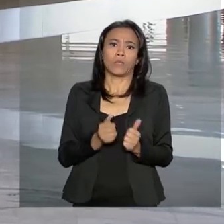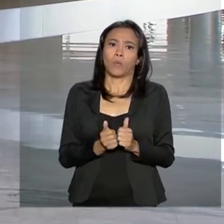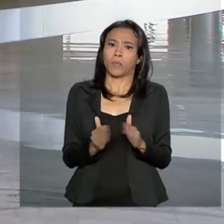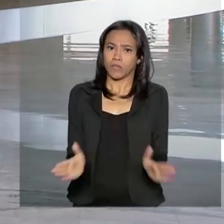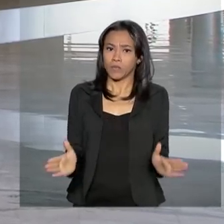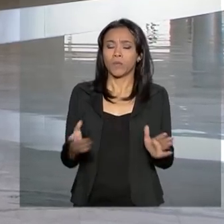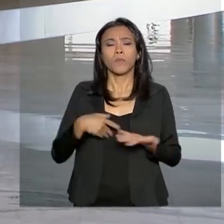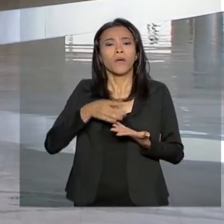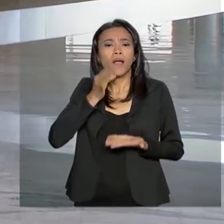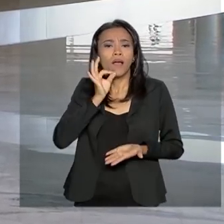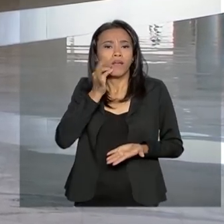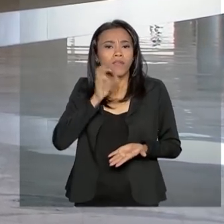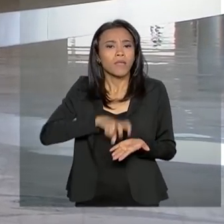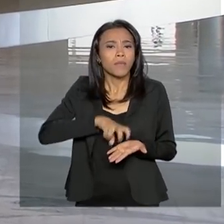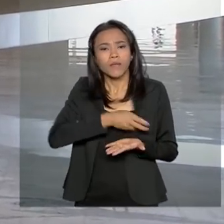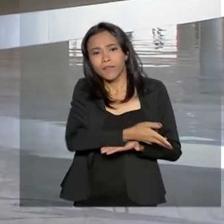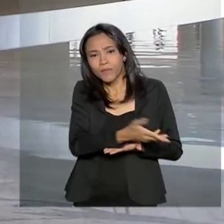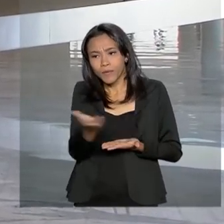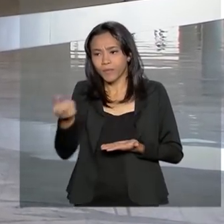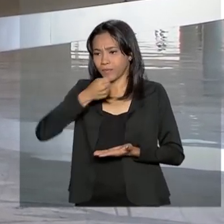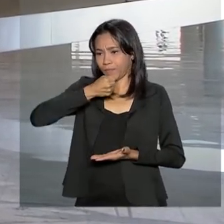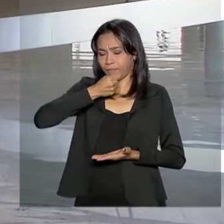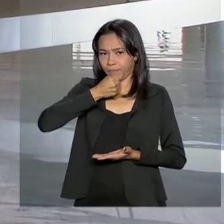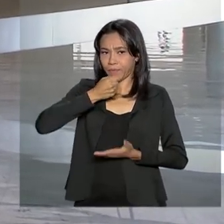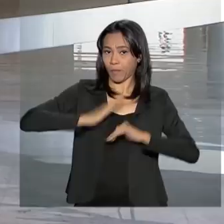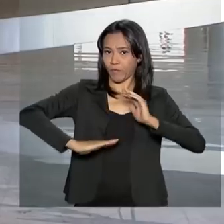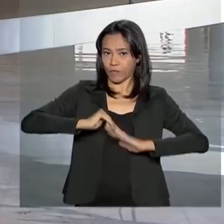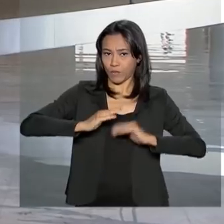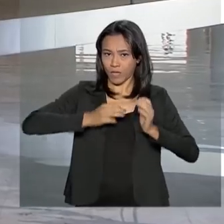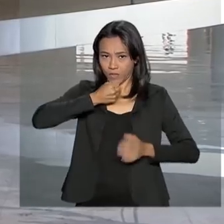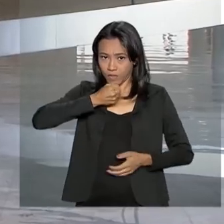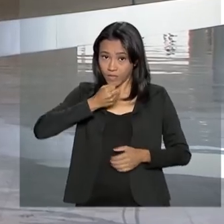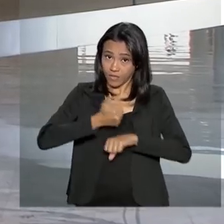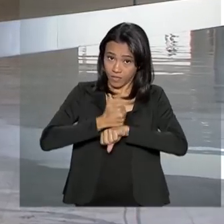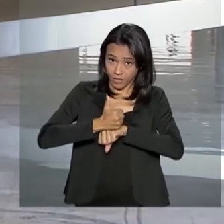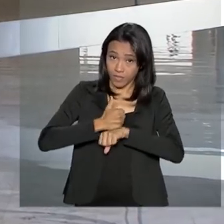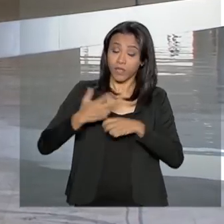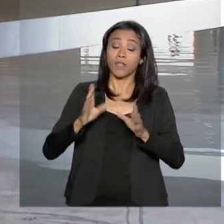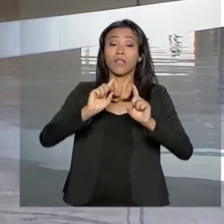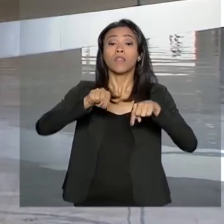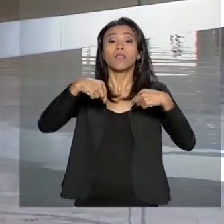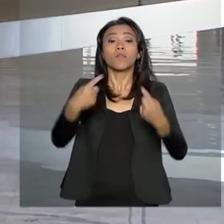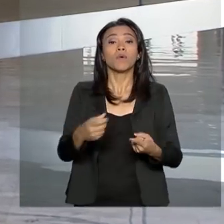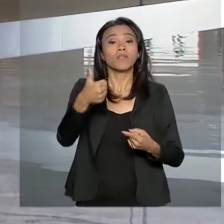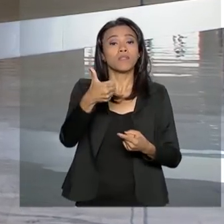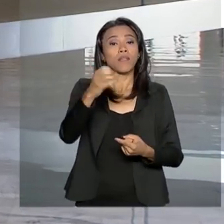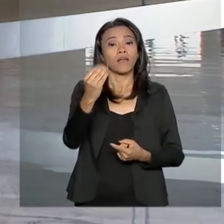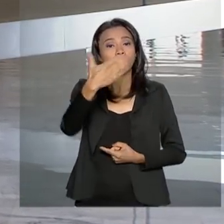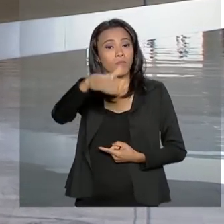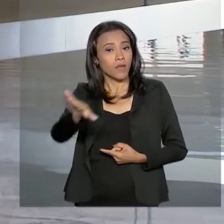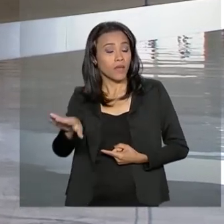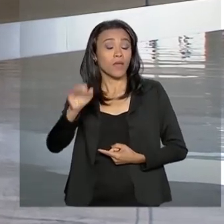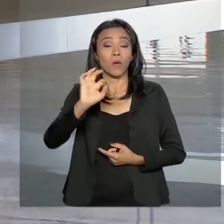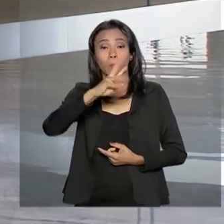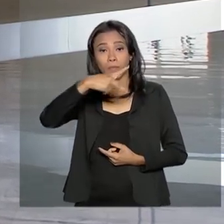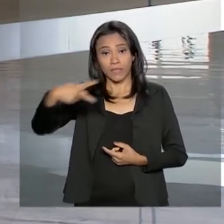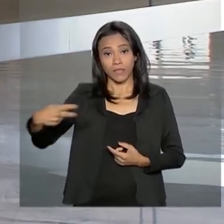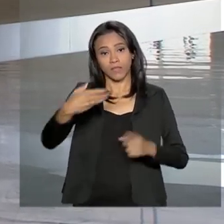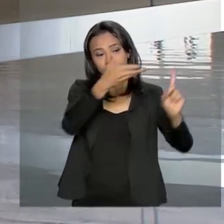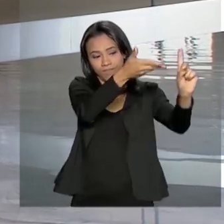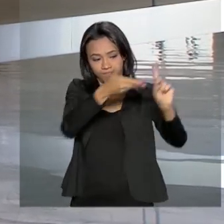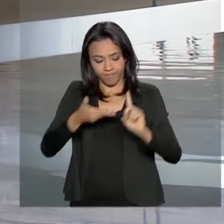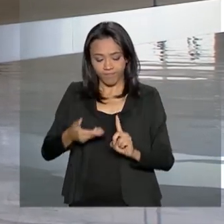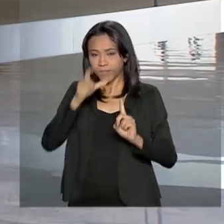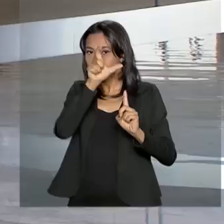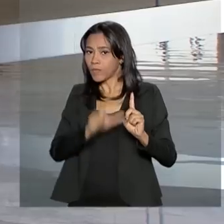com um café da manhã para jornalistas. Logo mais, às 10h30, o presidente Jair Bolsonaro recebe o ministro da Economia,